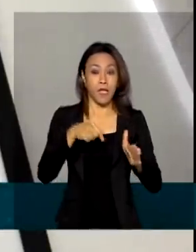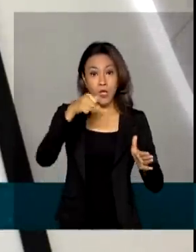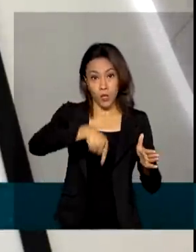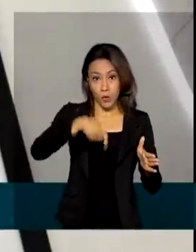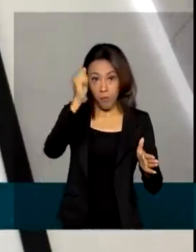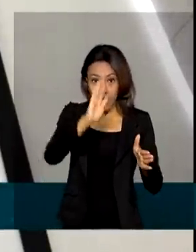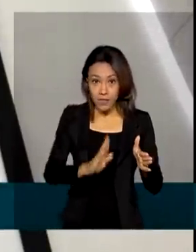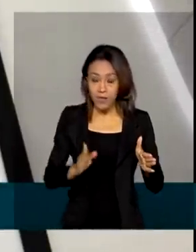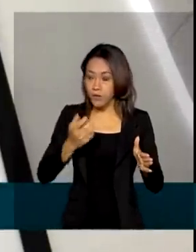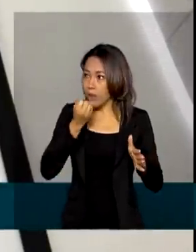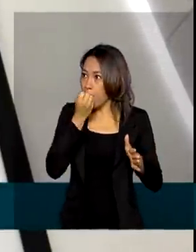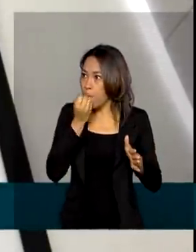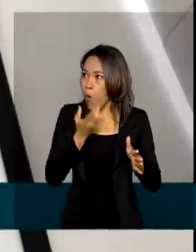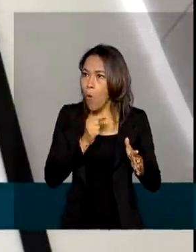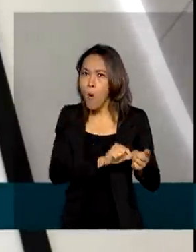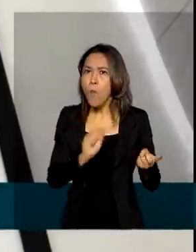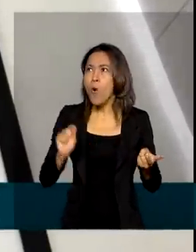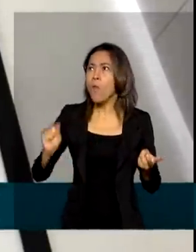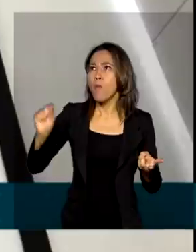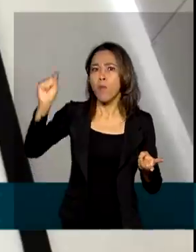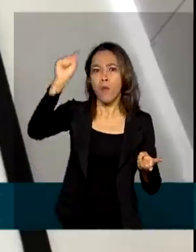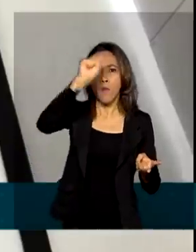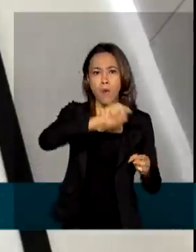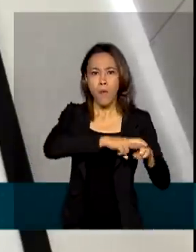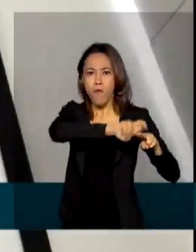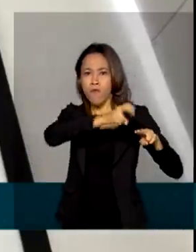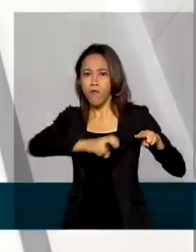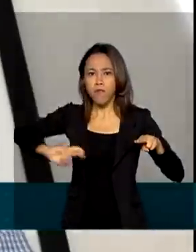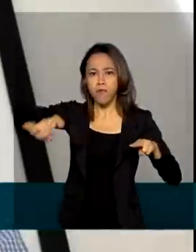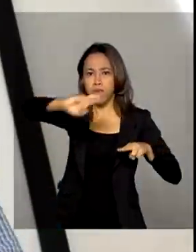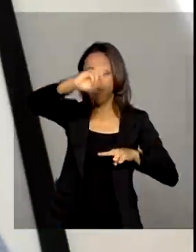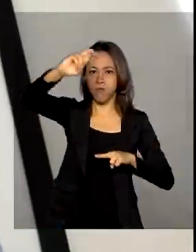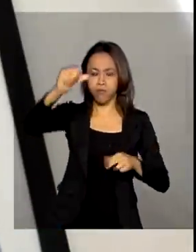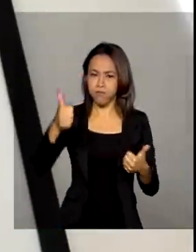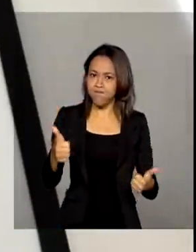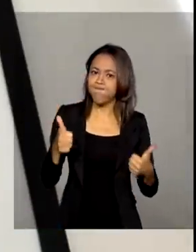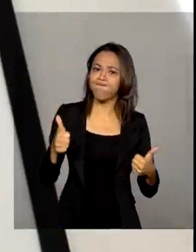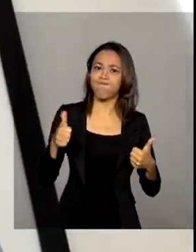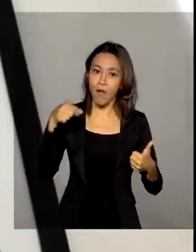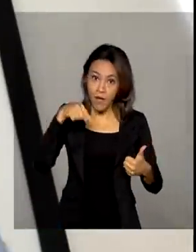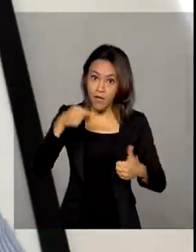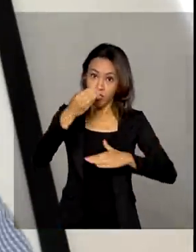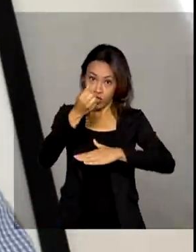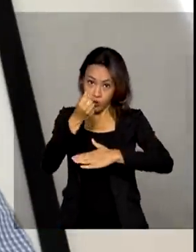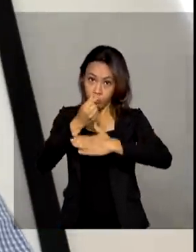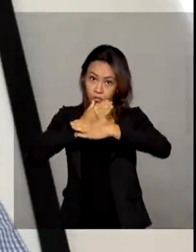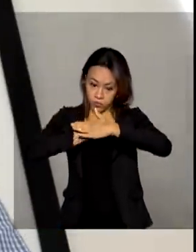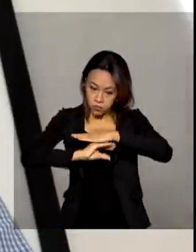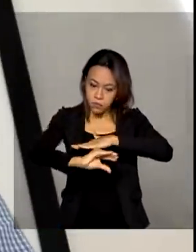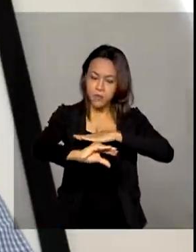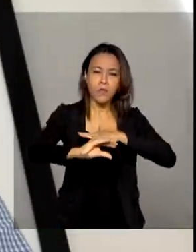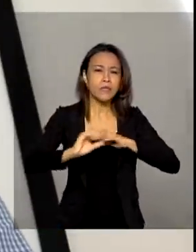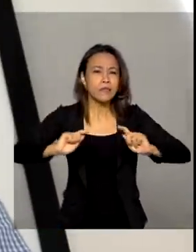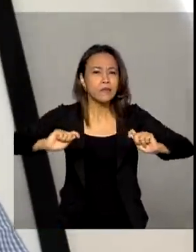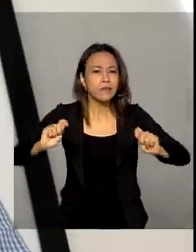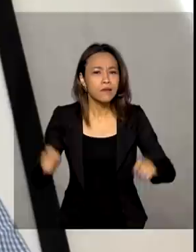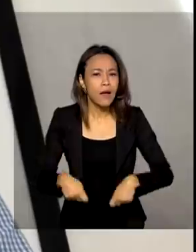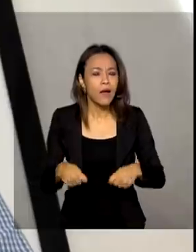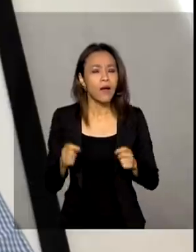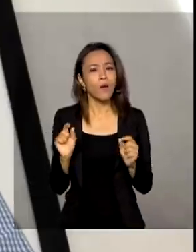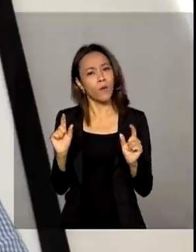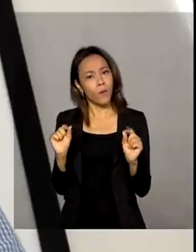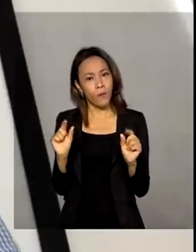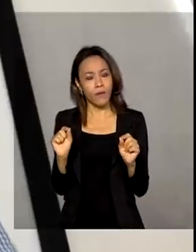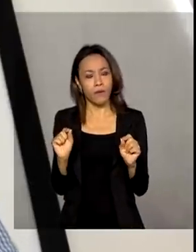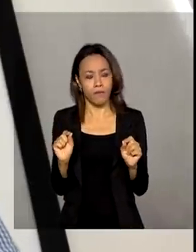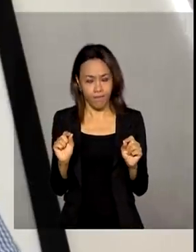investimentos e um momento, um ciclo absolutamente virtuoso. Esses investimentos têm condição plena